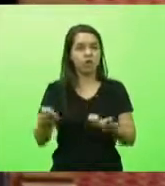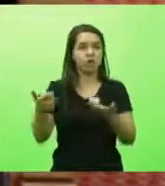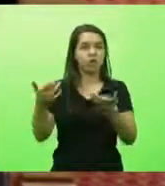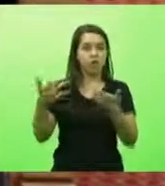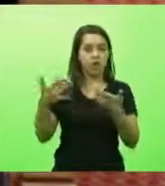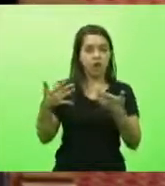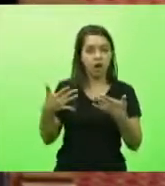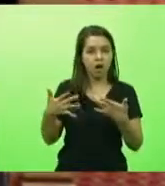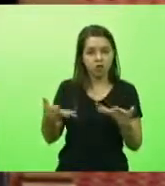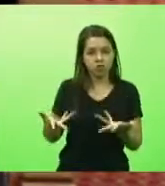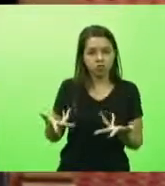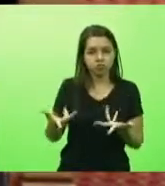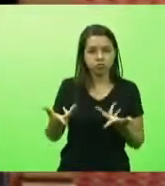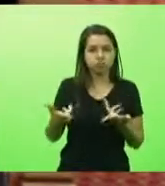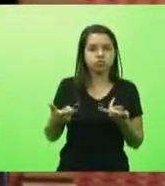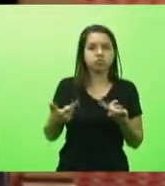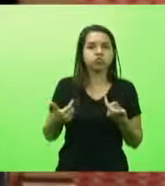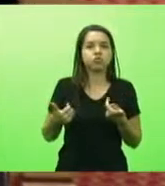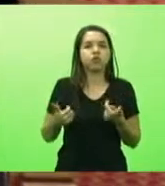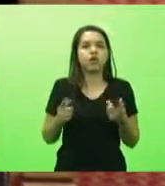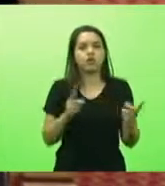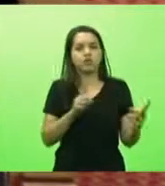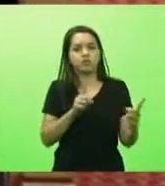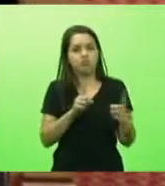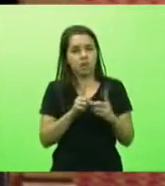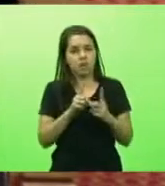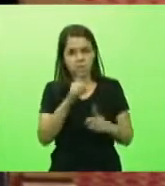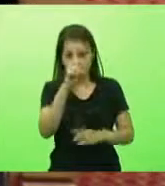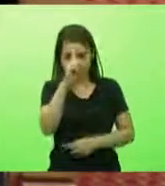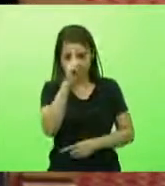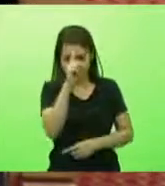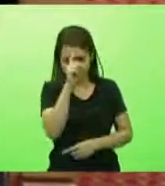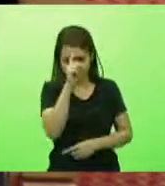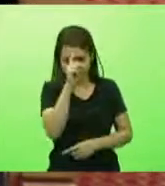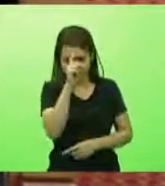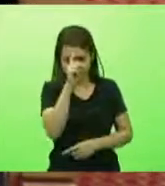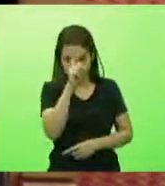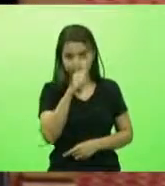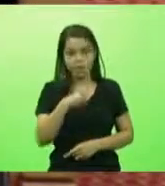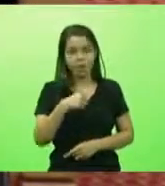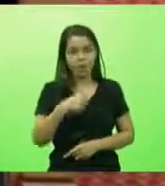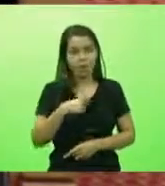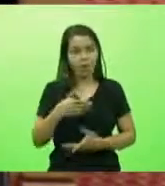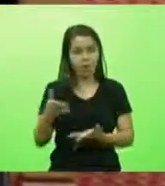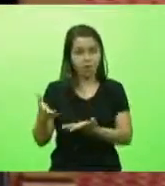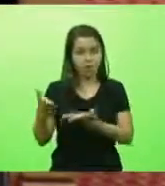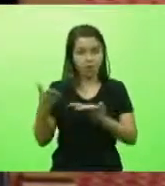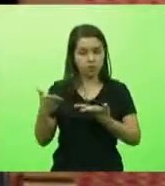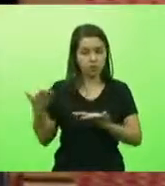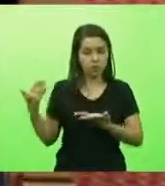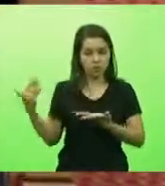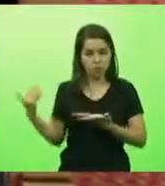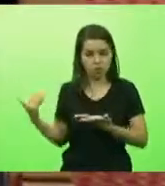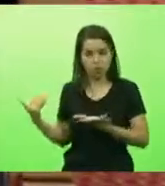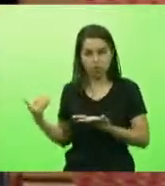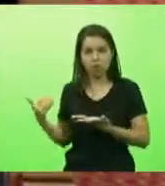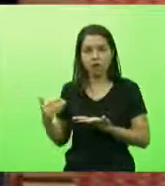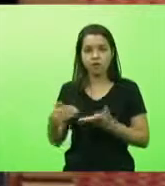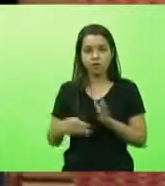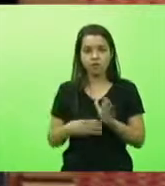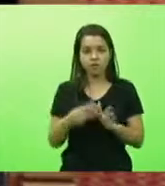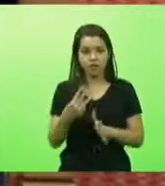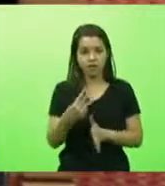do hospital Joana de Gusmão. e eu convidei os últimos três secretários da saúde, quando eles